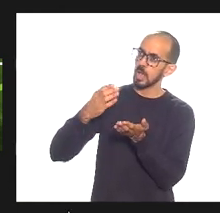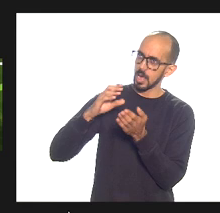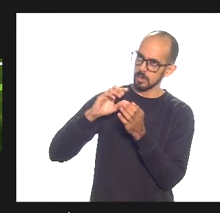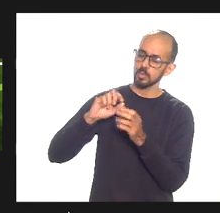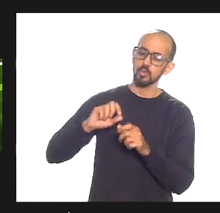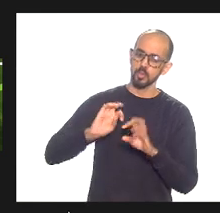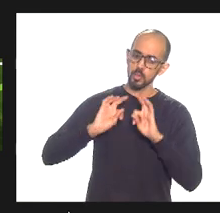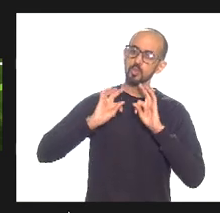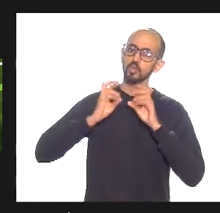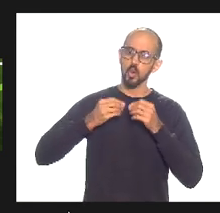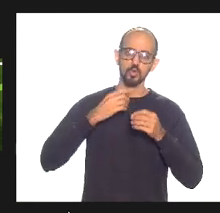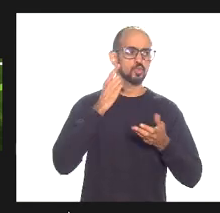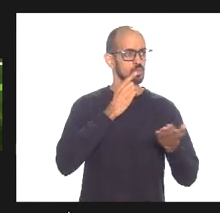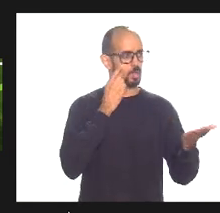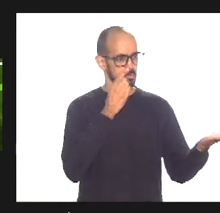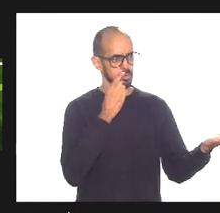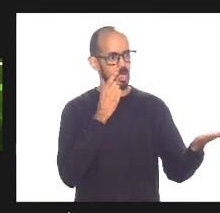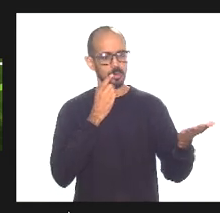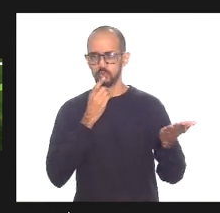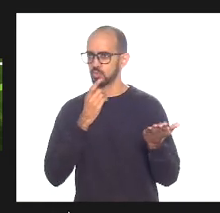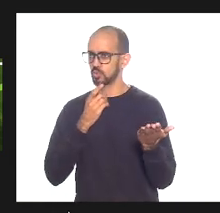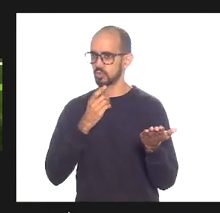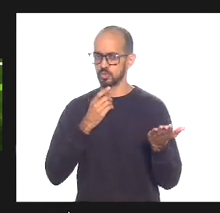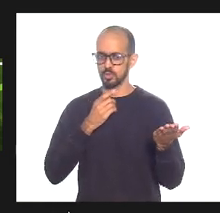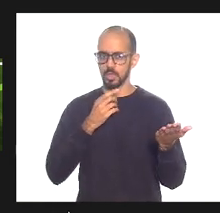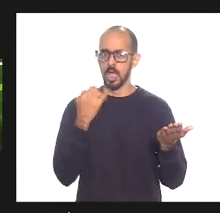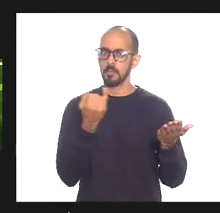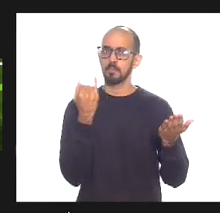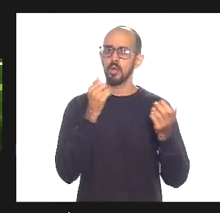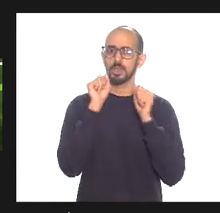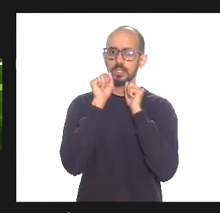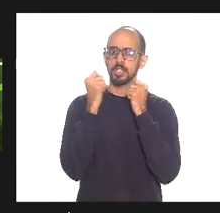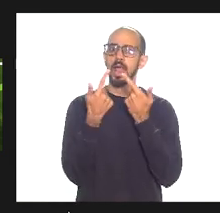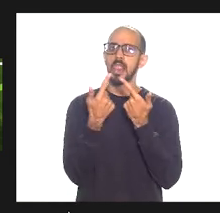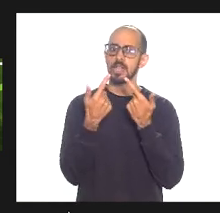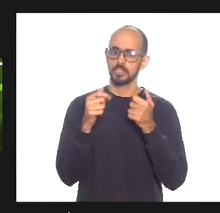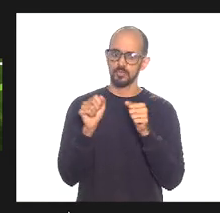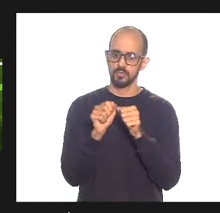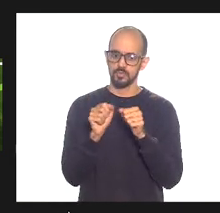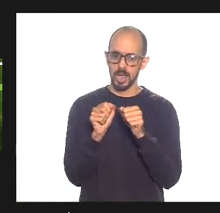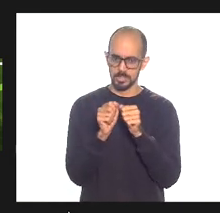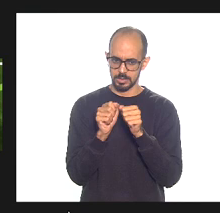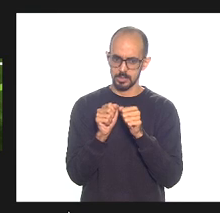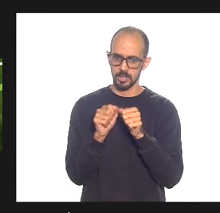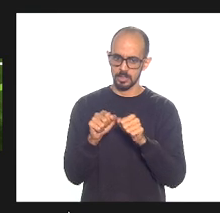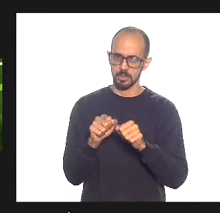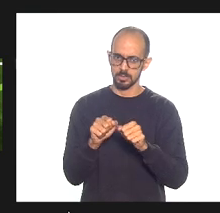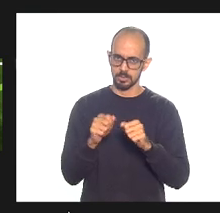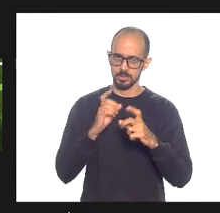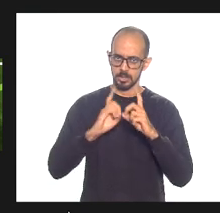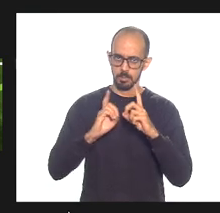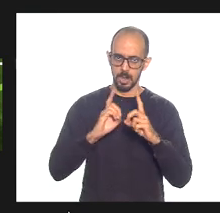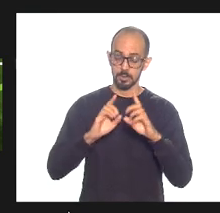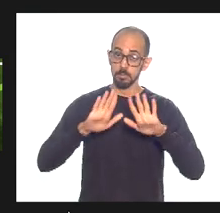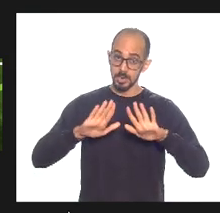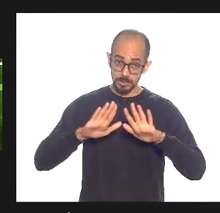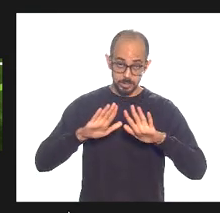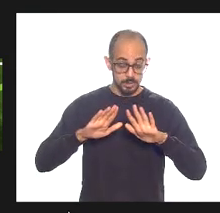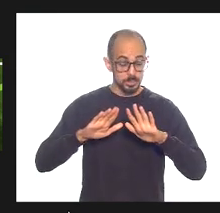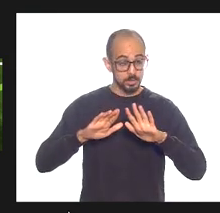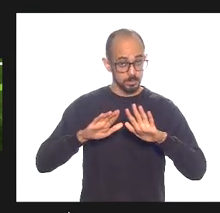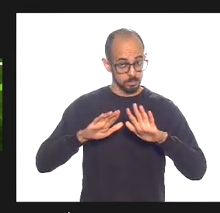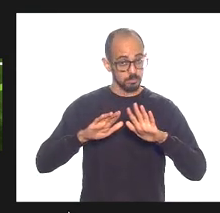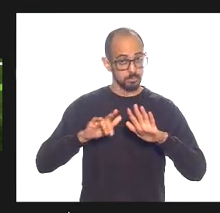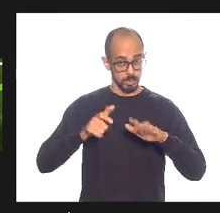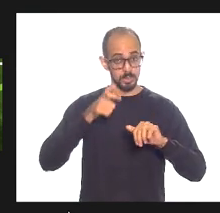os deputados da importância que a LERJ a Assembleia Legislativa tem em fazer esse debate mas eu chamo atenção para a necessidade para